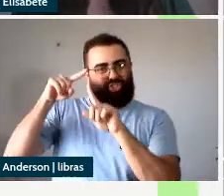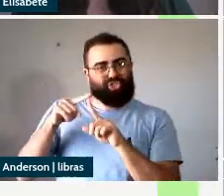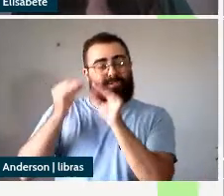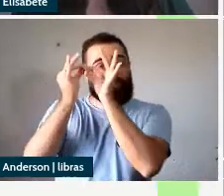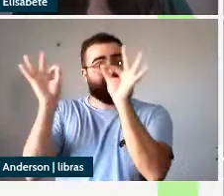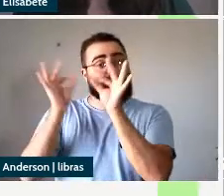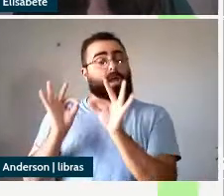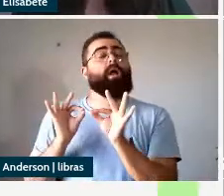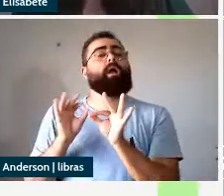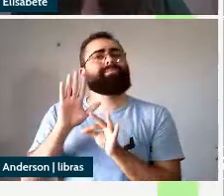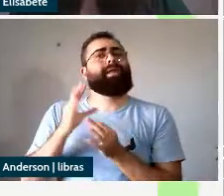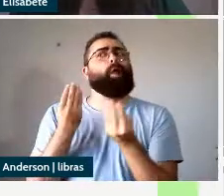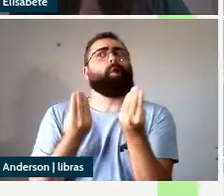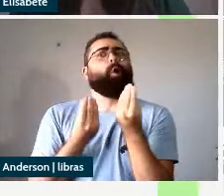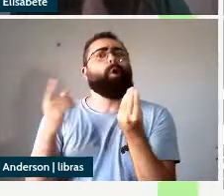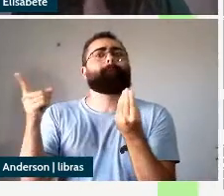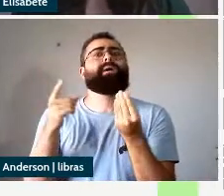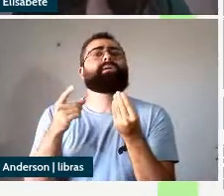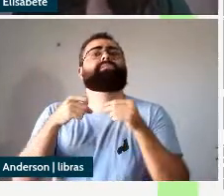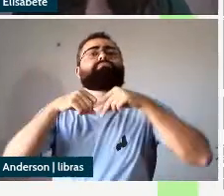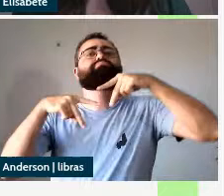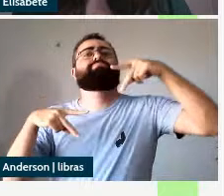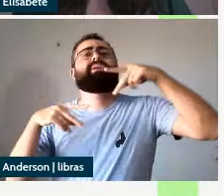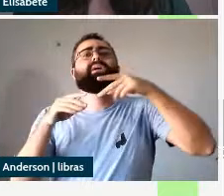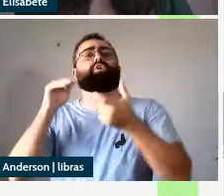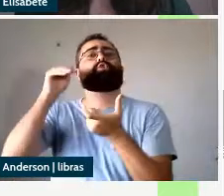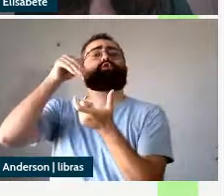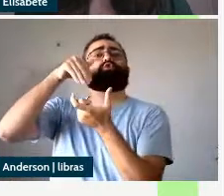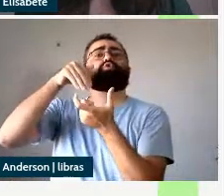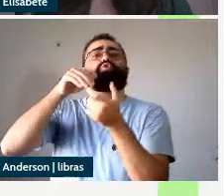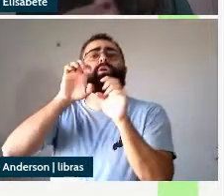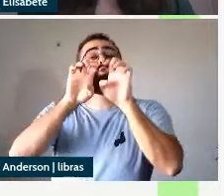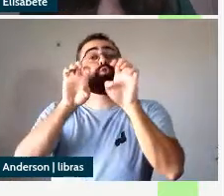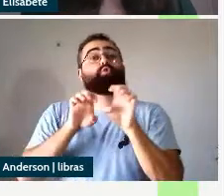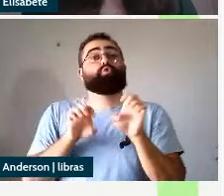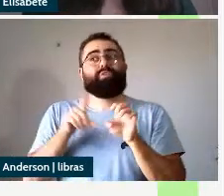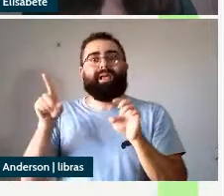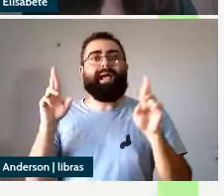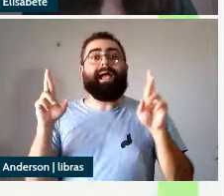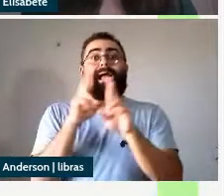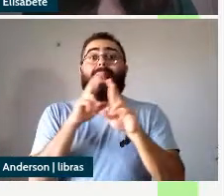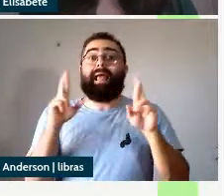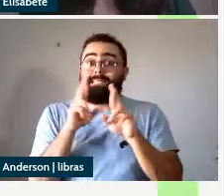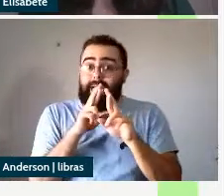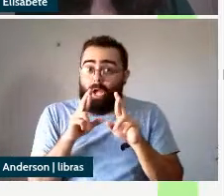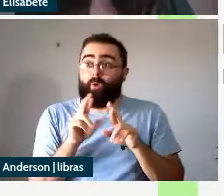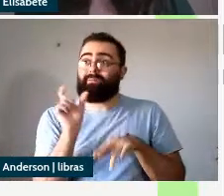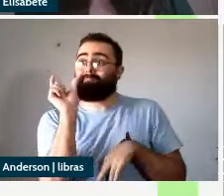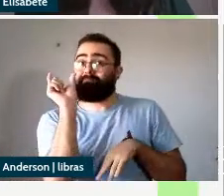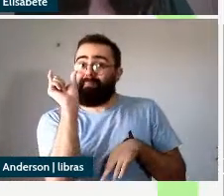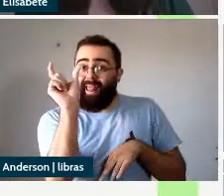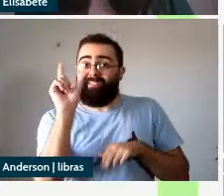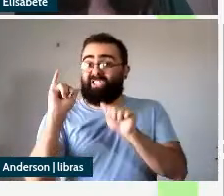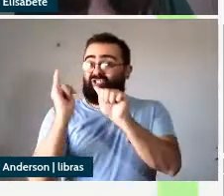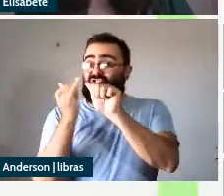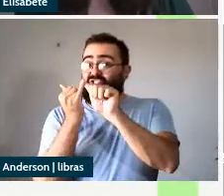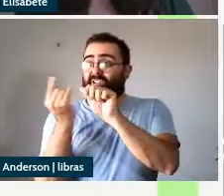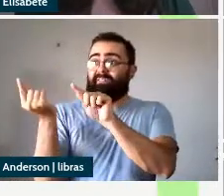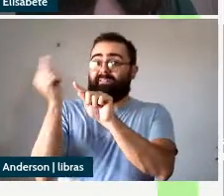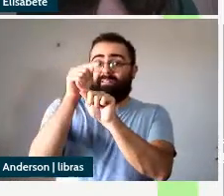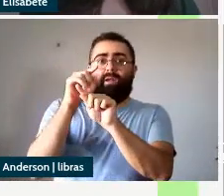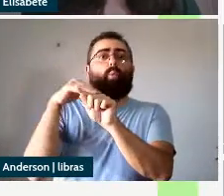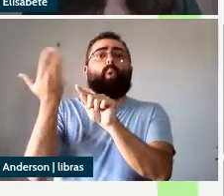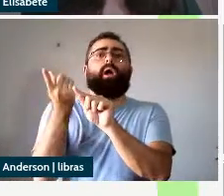como representar estruturalmente a relação de predicação firmada entre o depictivo e o argumento a que ele se refere